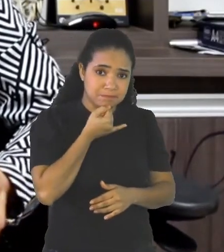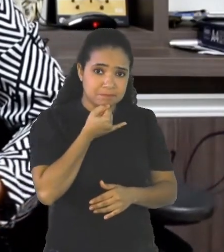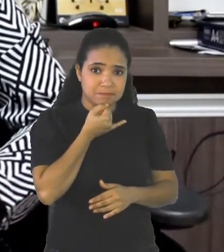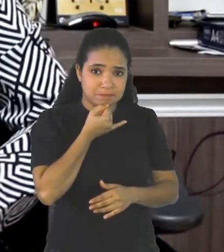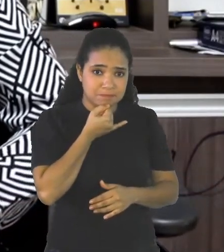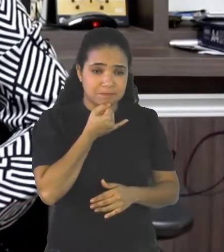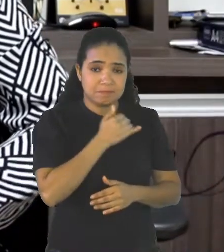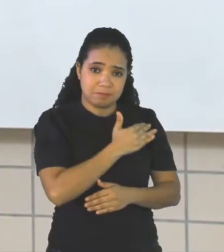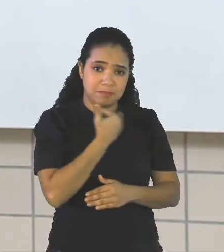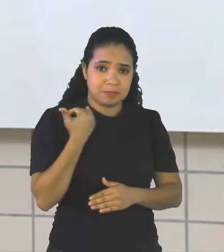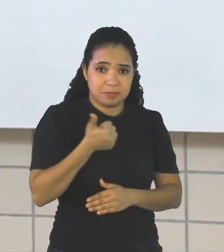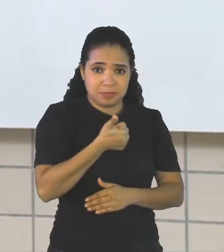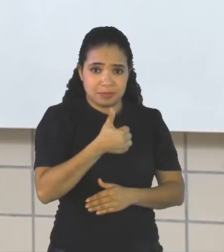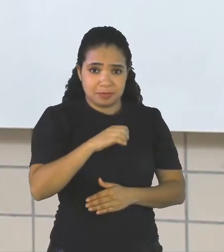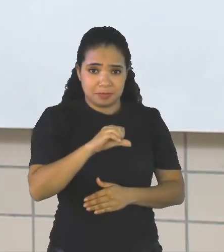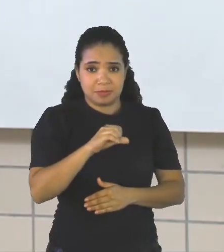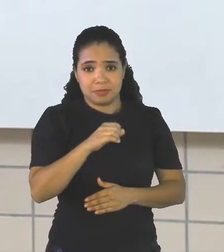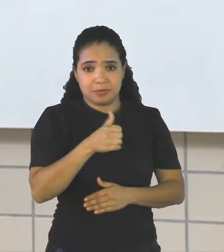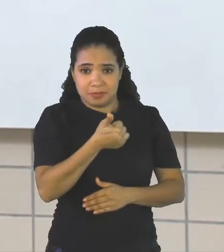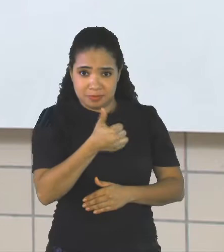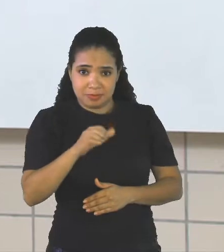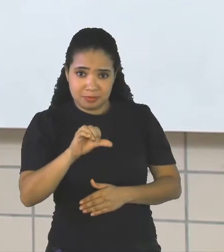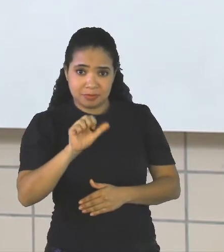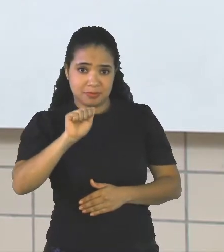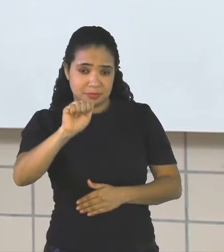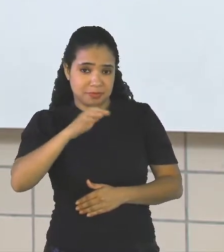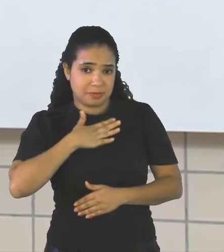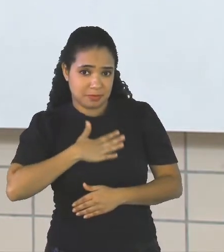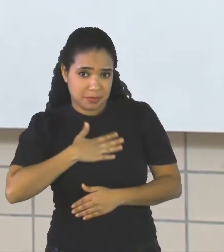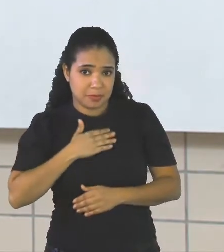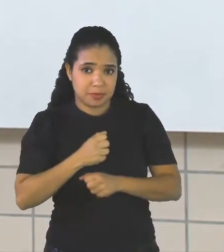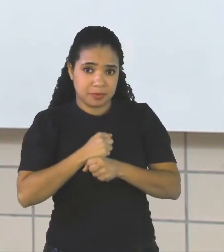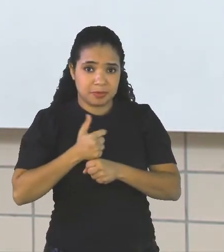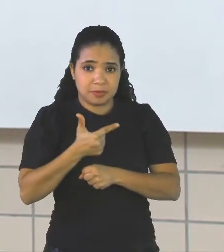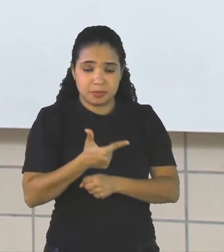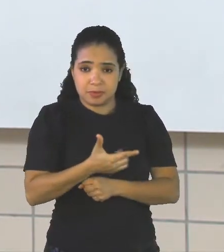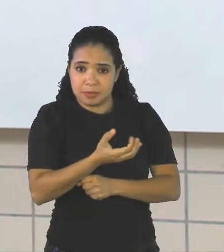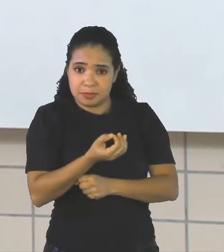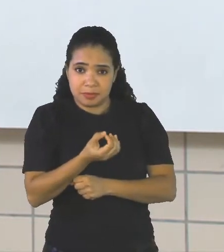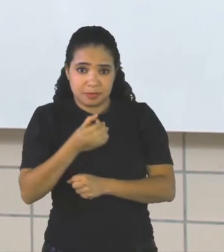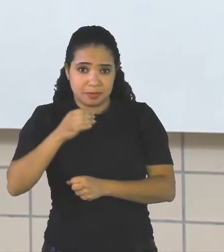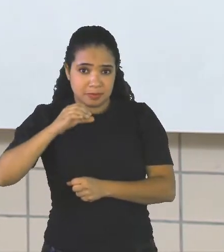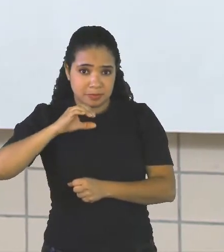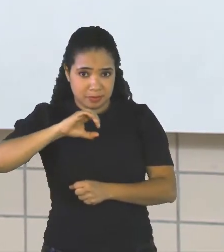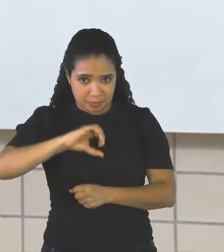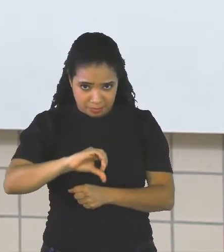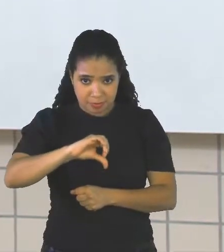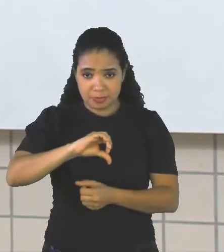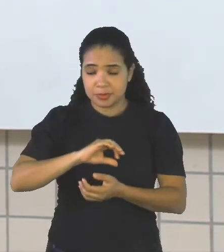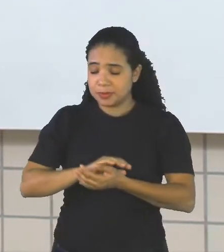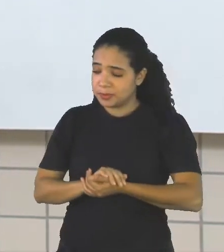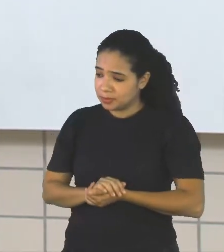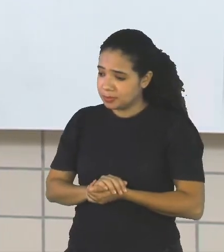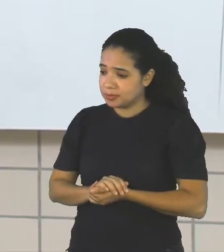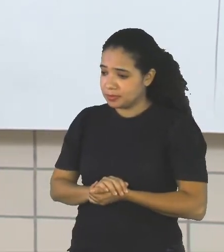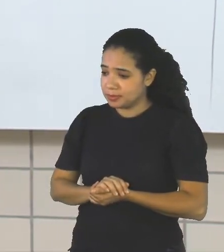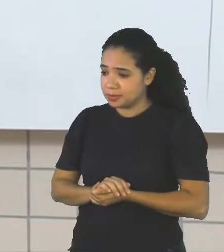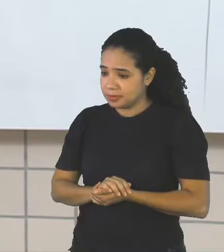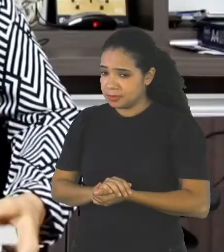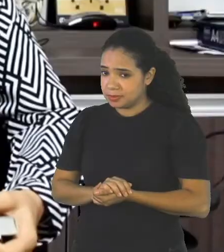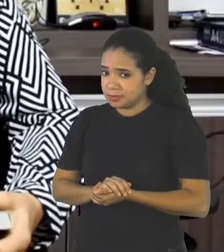2009 Dani Who was Michael's Favorite Artist